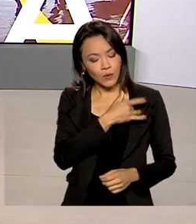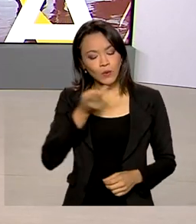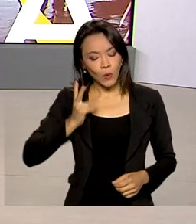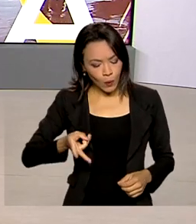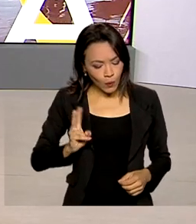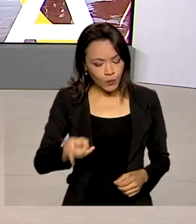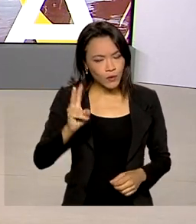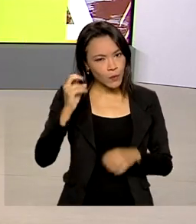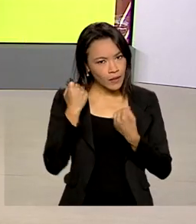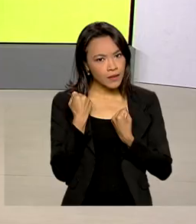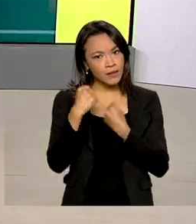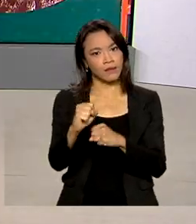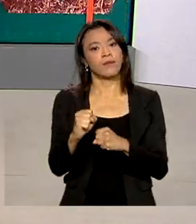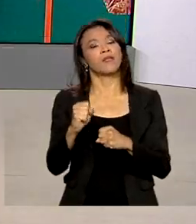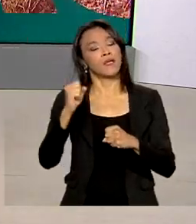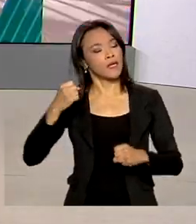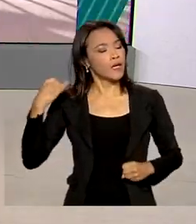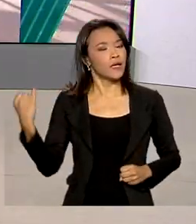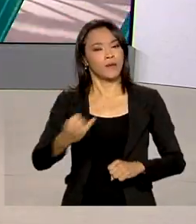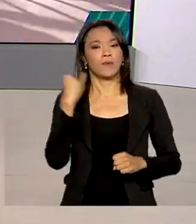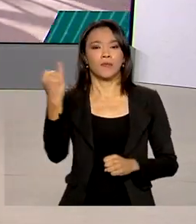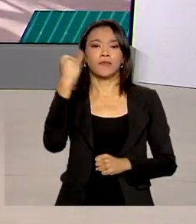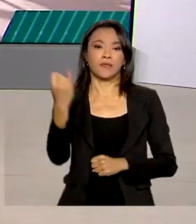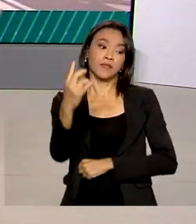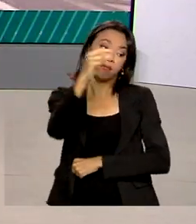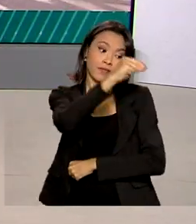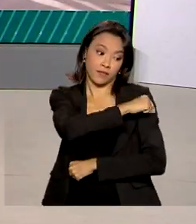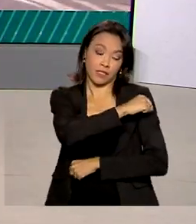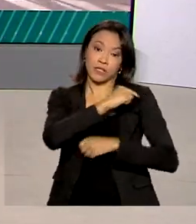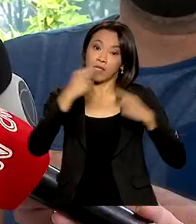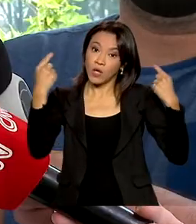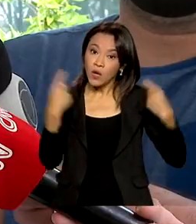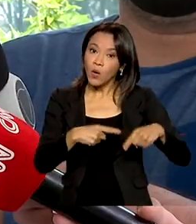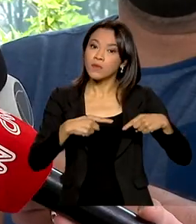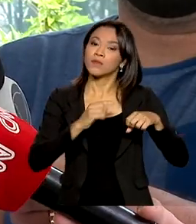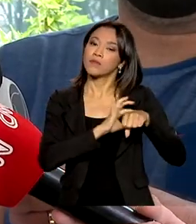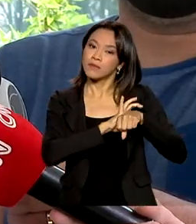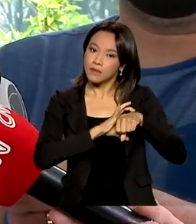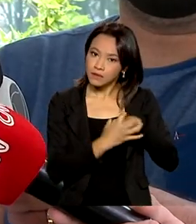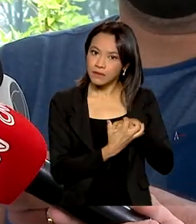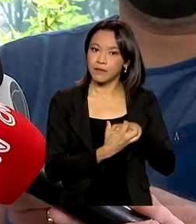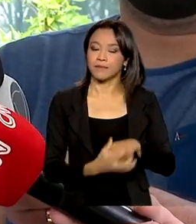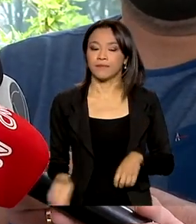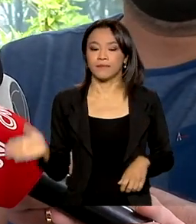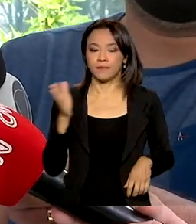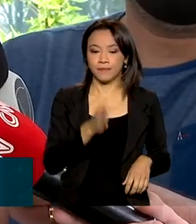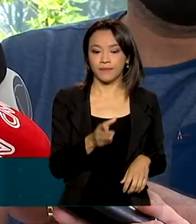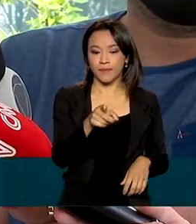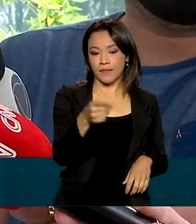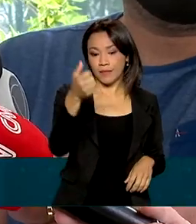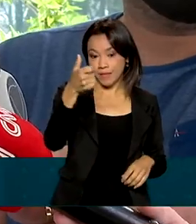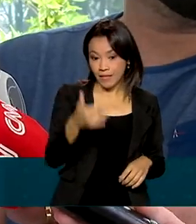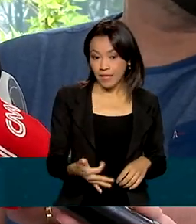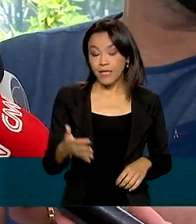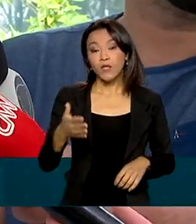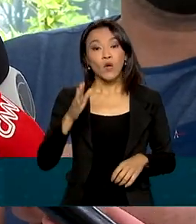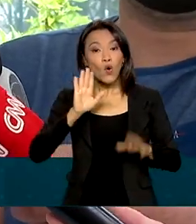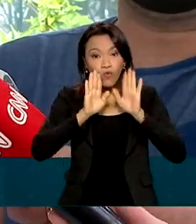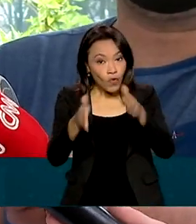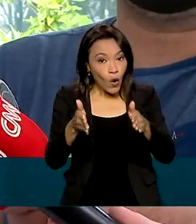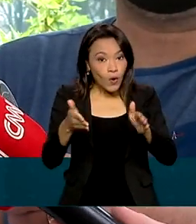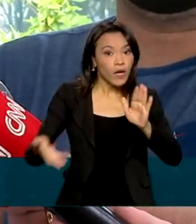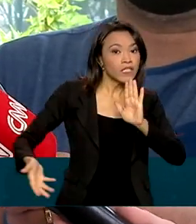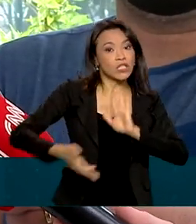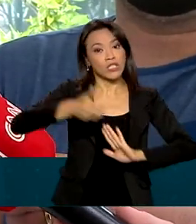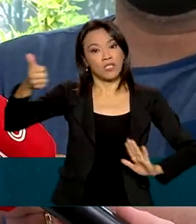vacinação como fundamental no enfrentamento à pandemia. Sempre tem um foco, livrar o país da pandemia. E nós